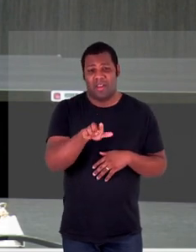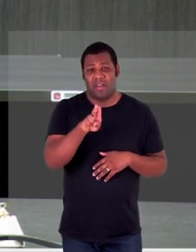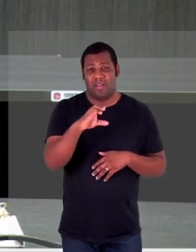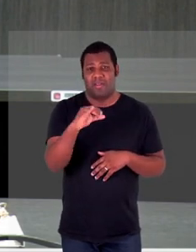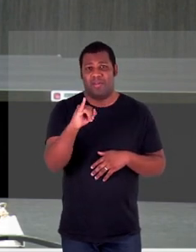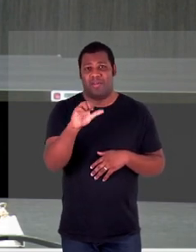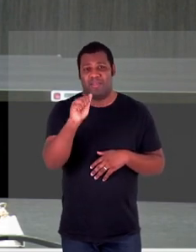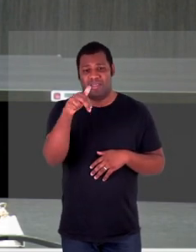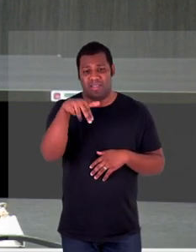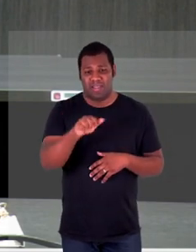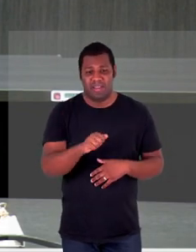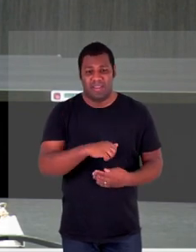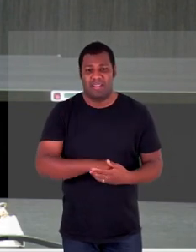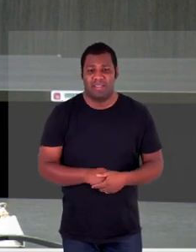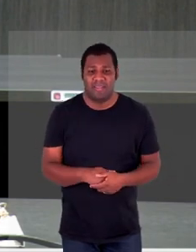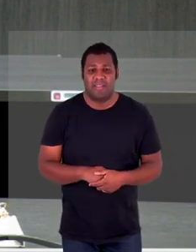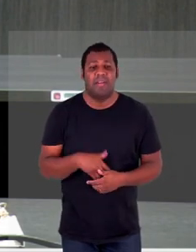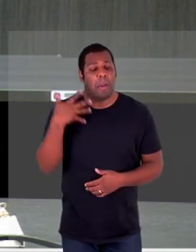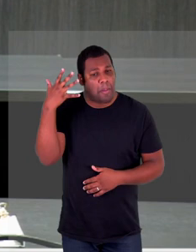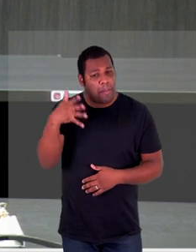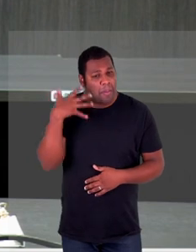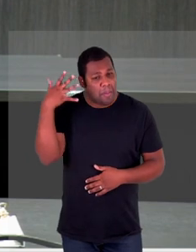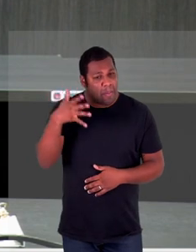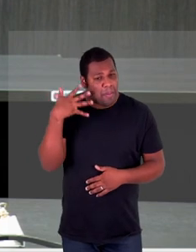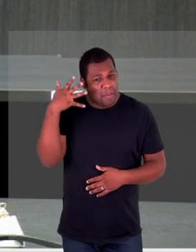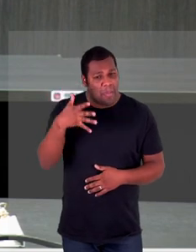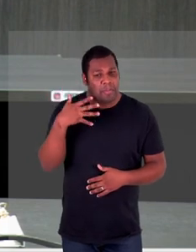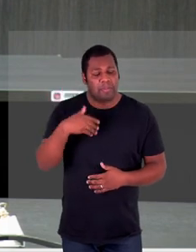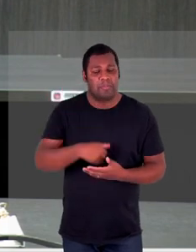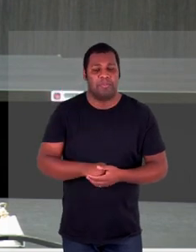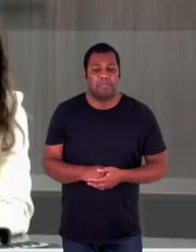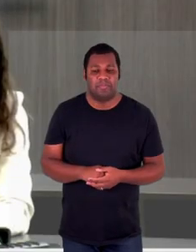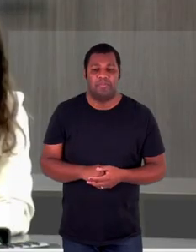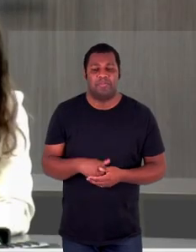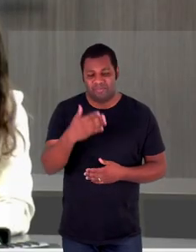anunciar o nosso próximo palestrante. Obrigada.